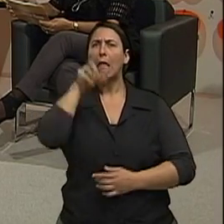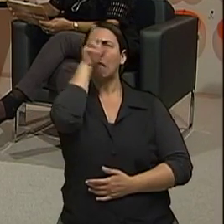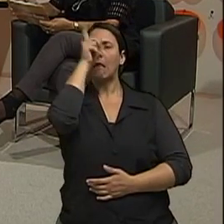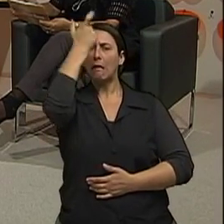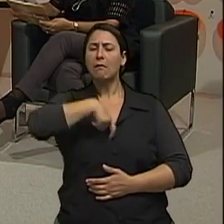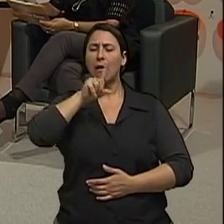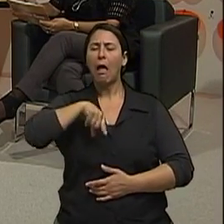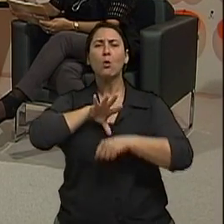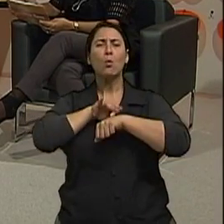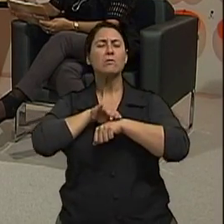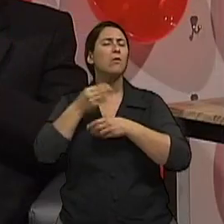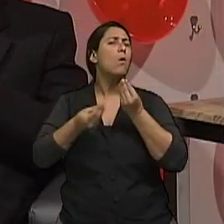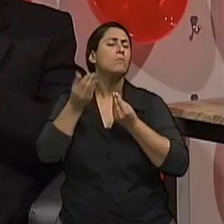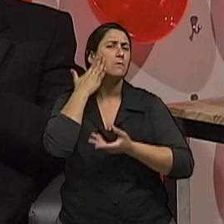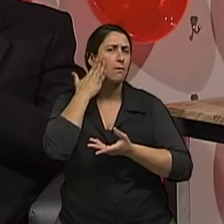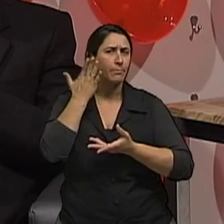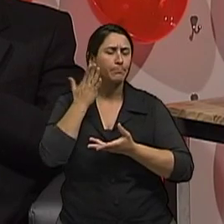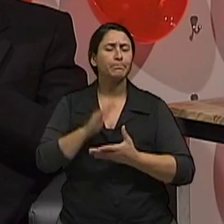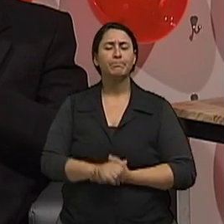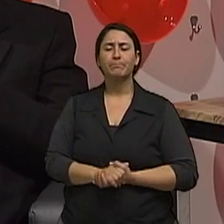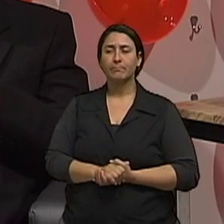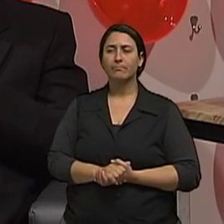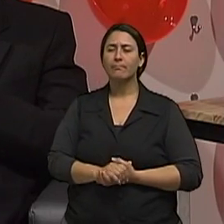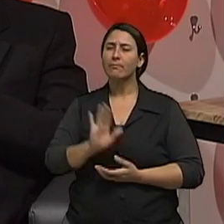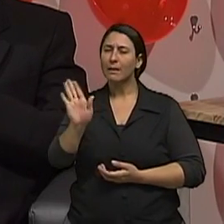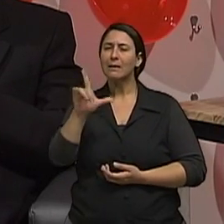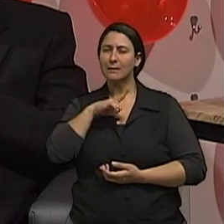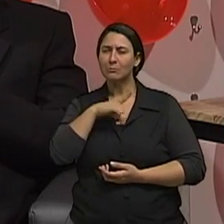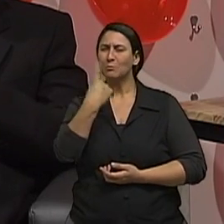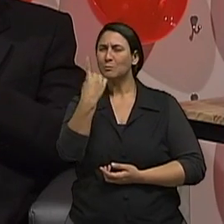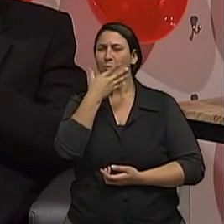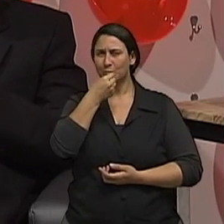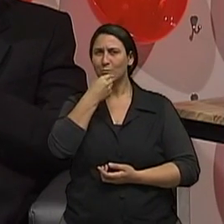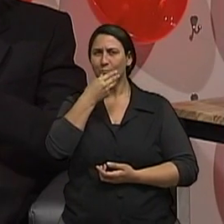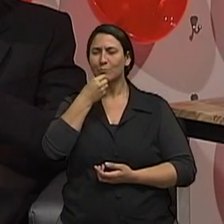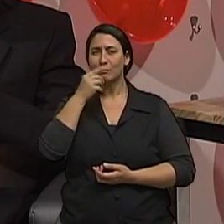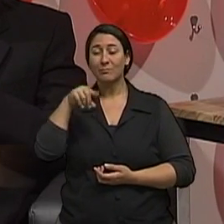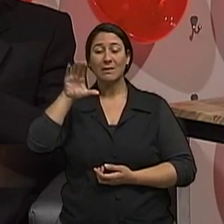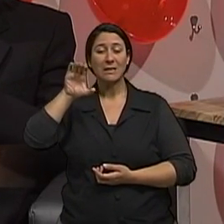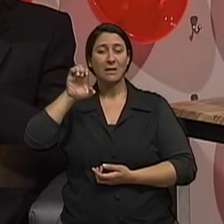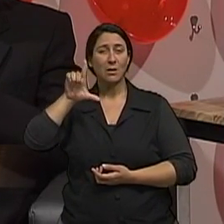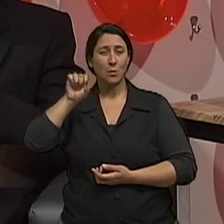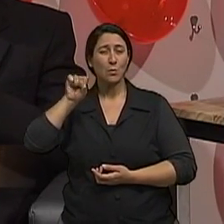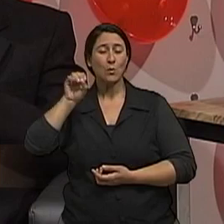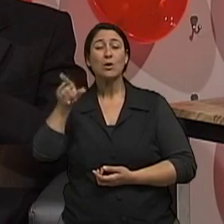bem claro, Isabel, que como dizia o Paracelso, um médico medieval, tudo é veneno, depende da dose.